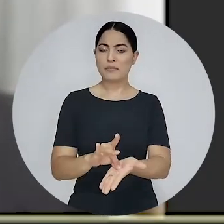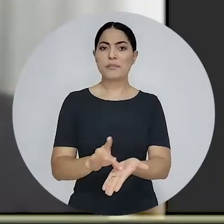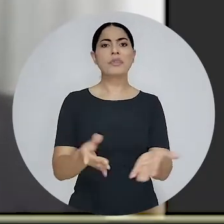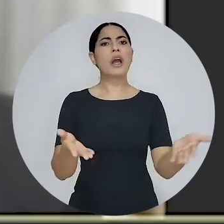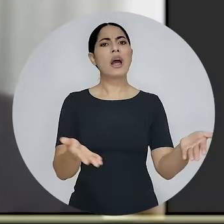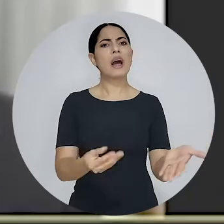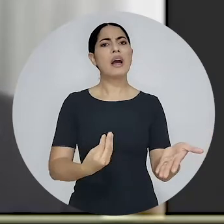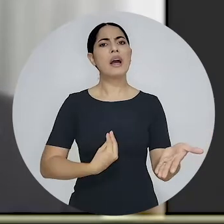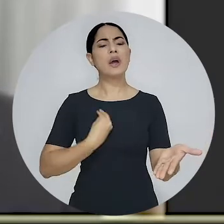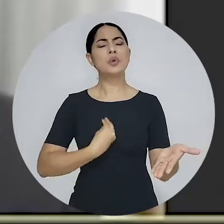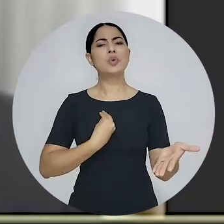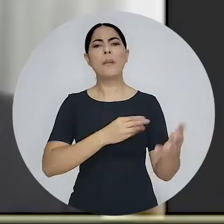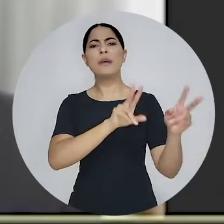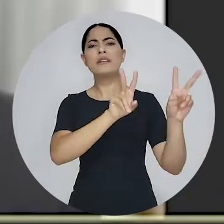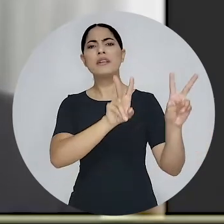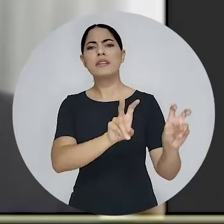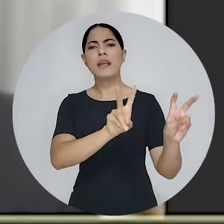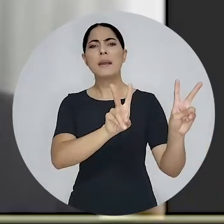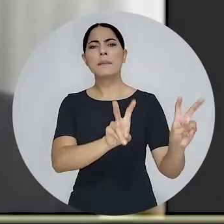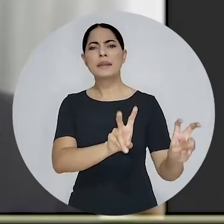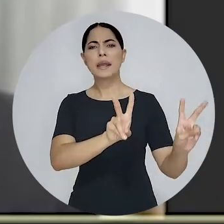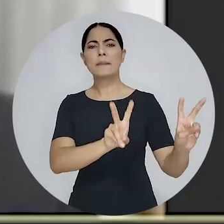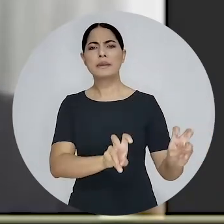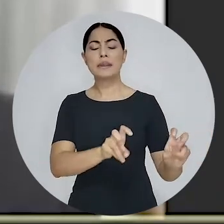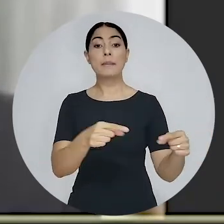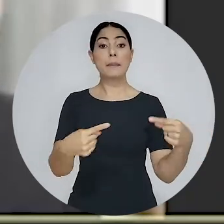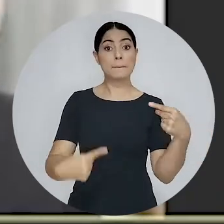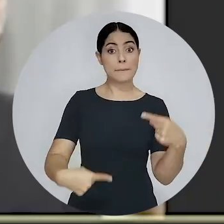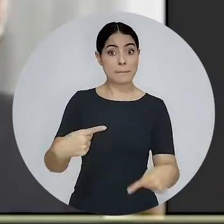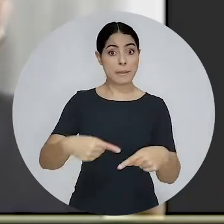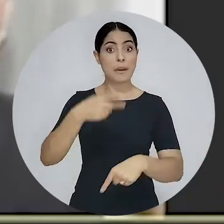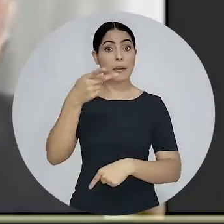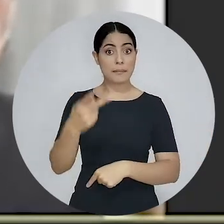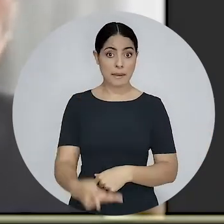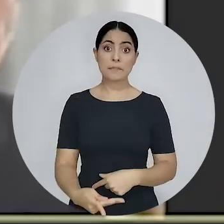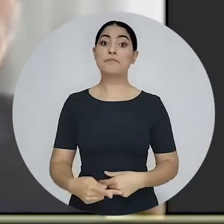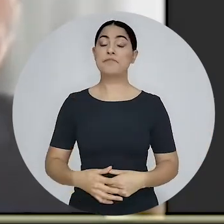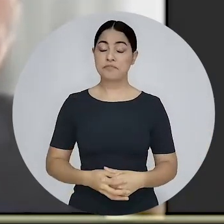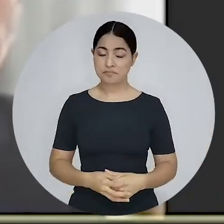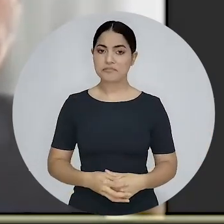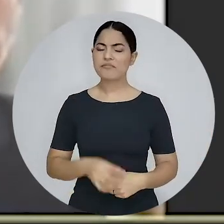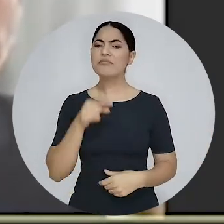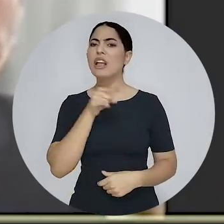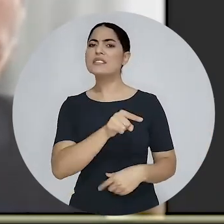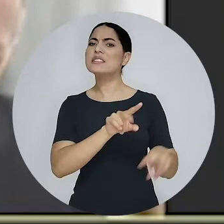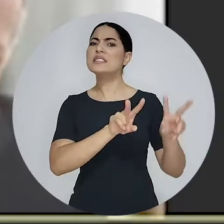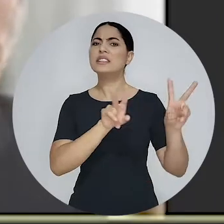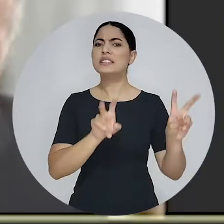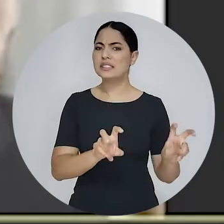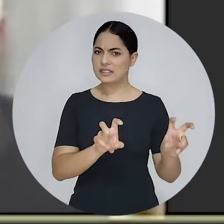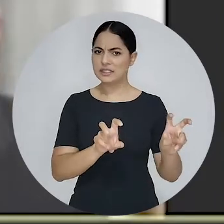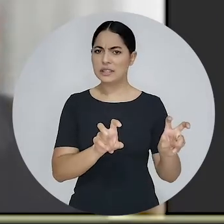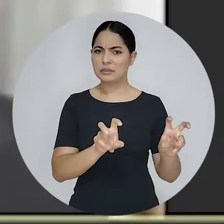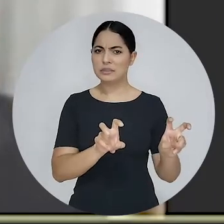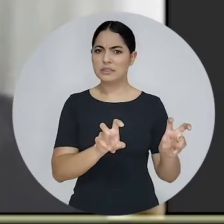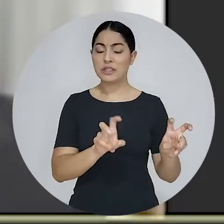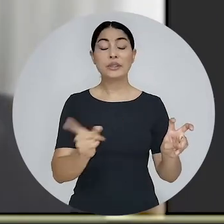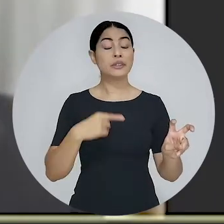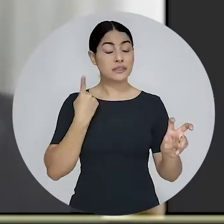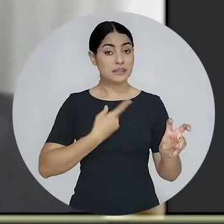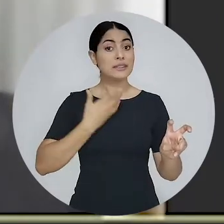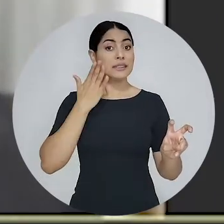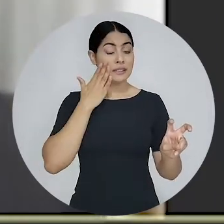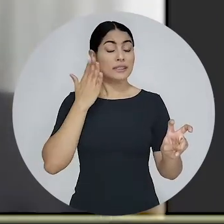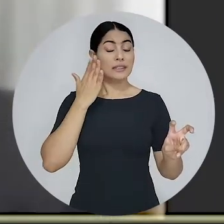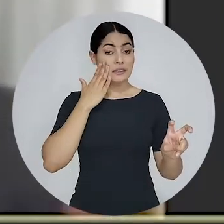aplicação da reforma trabalhista. E hoje nós temos alguns temas a serem debatidos aqui, temas esses que, que